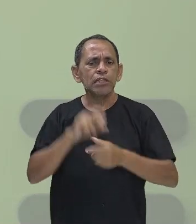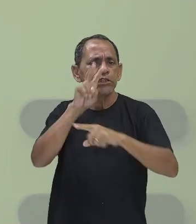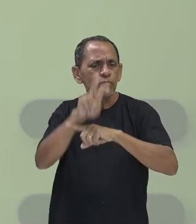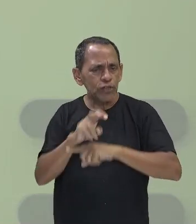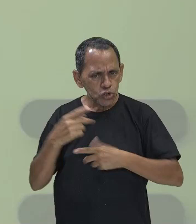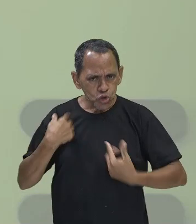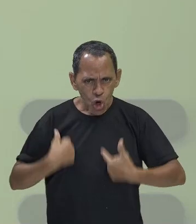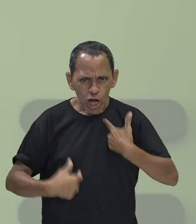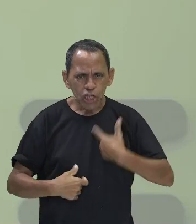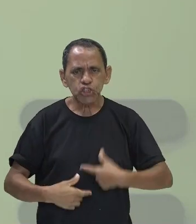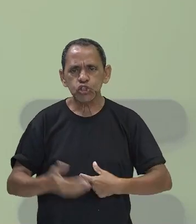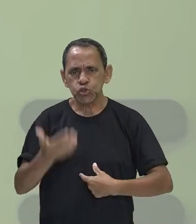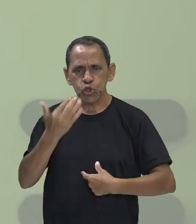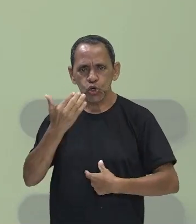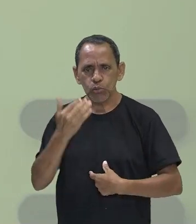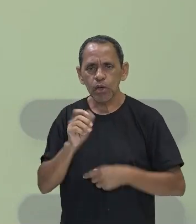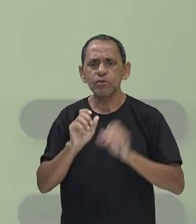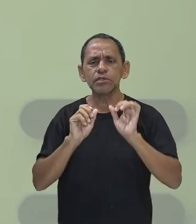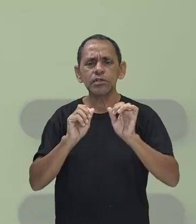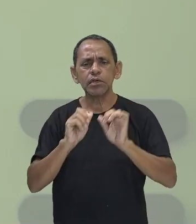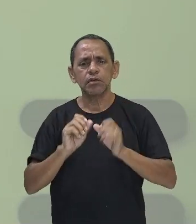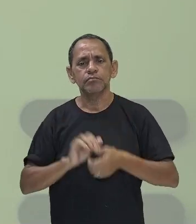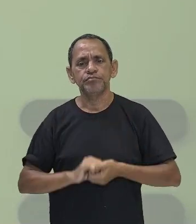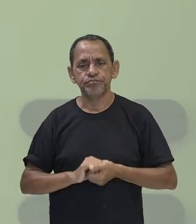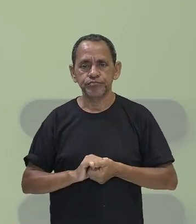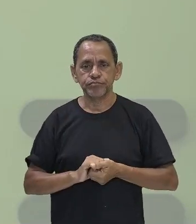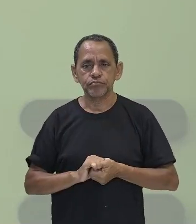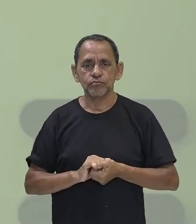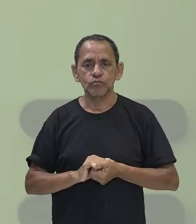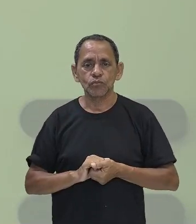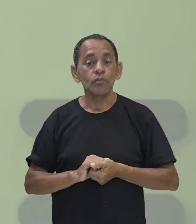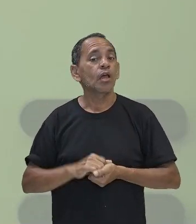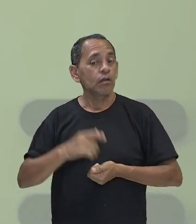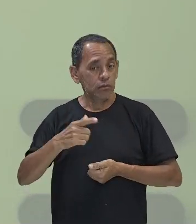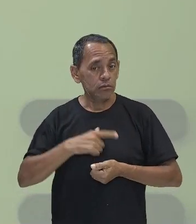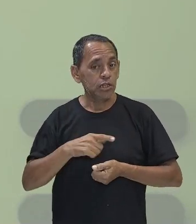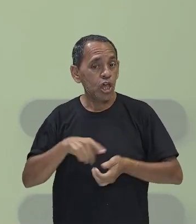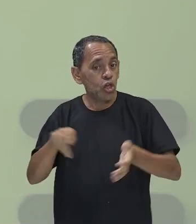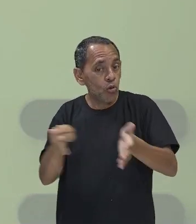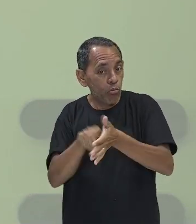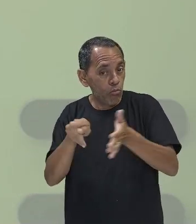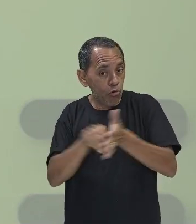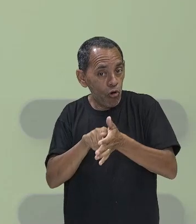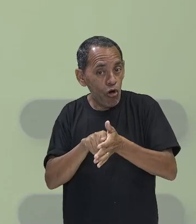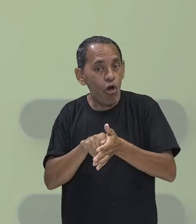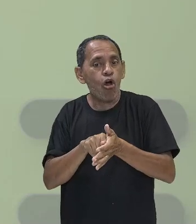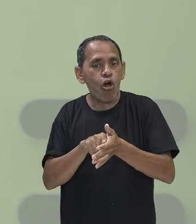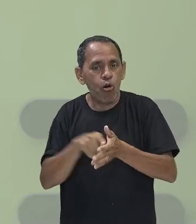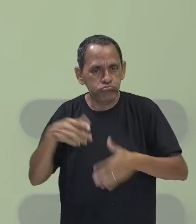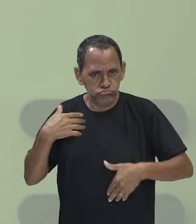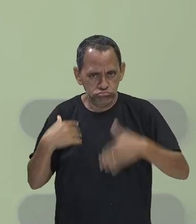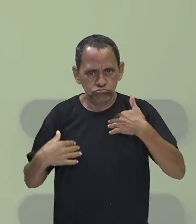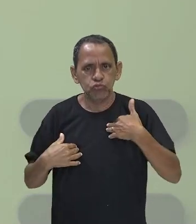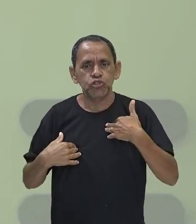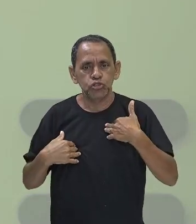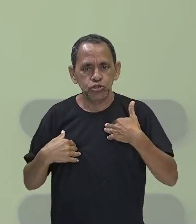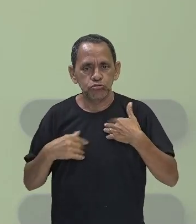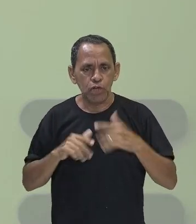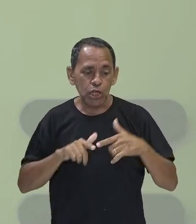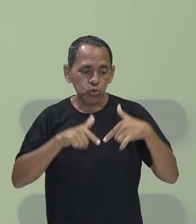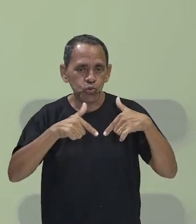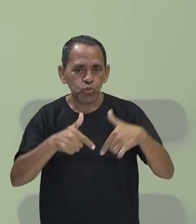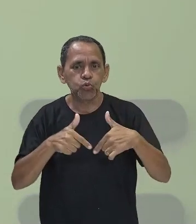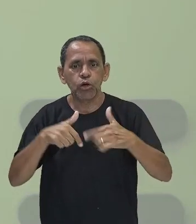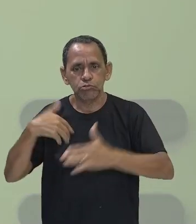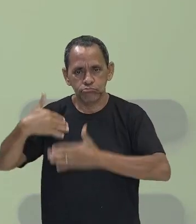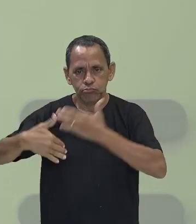ingere esse nutriente, é que temos um mecanismo que vai atuar ainda no processo de digestão, antes que aconteça